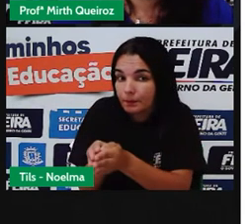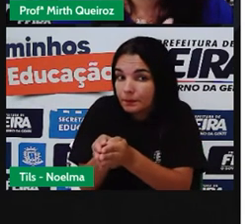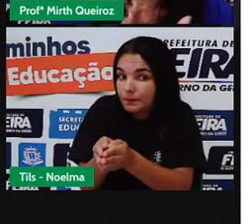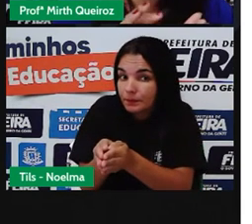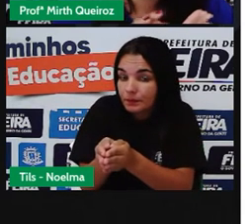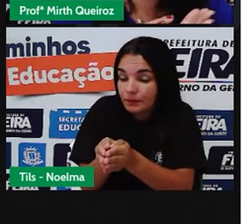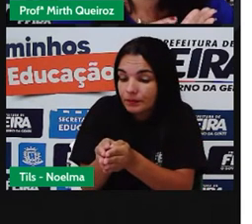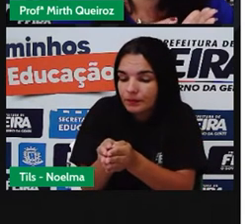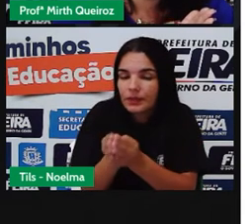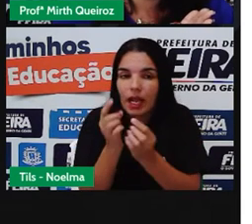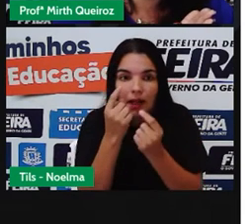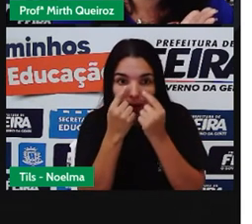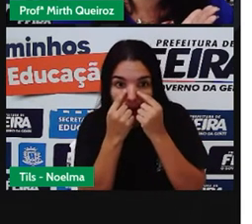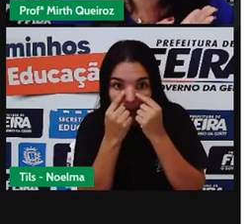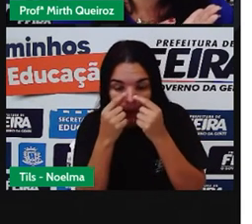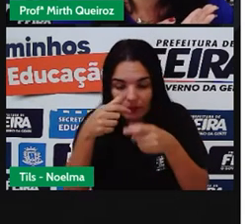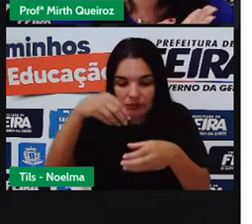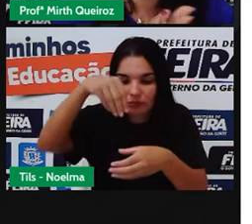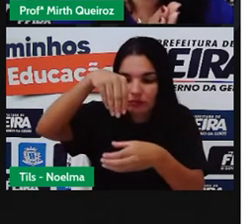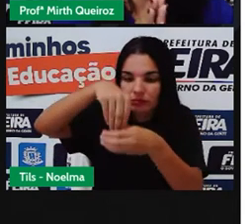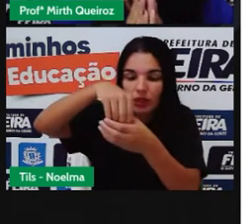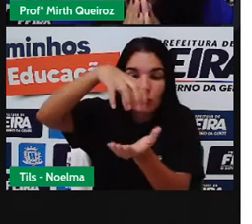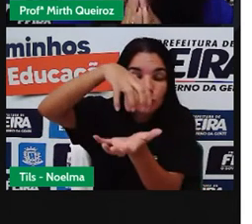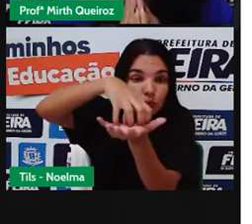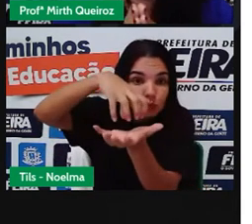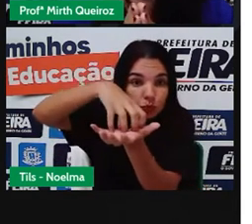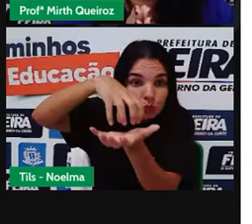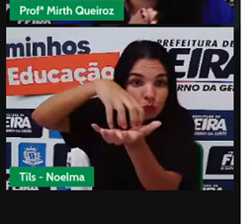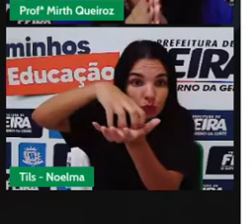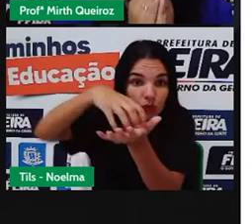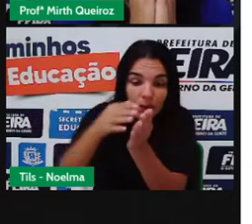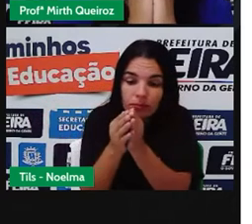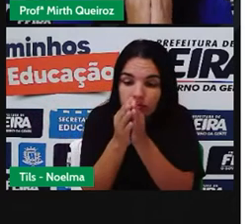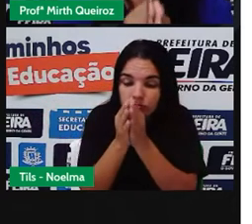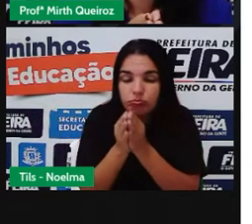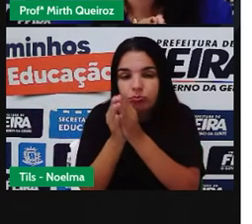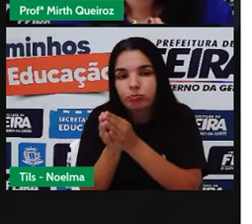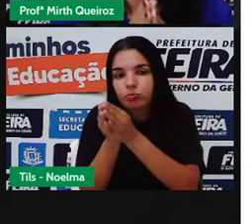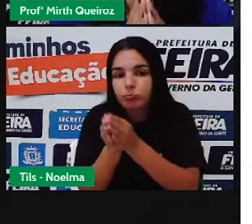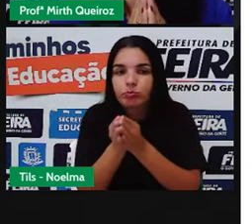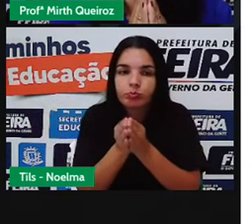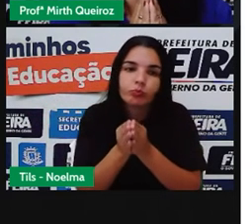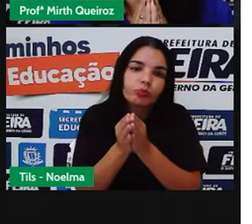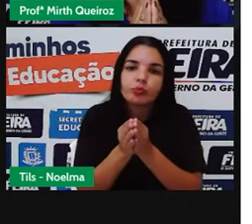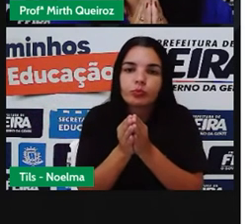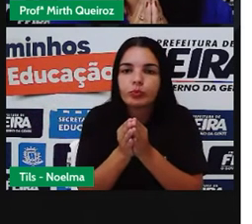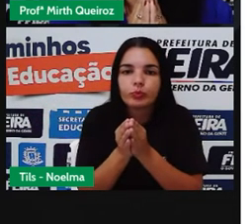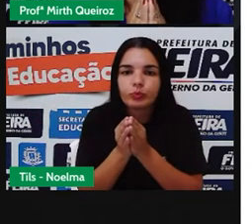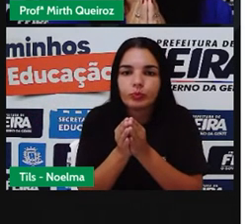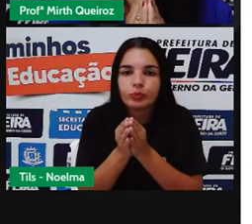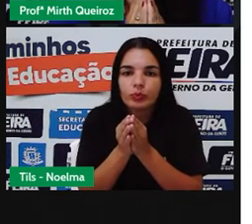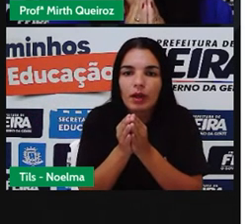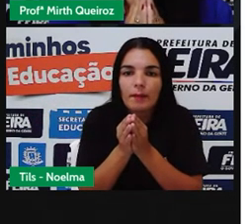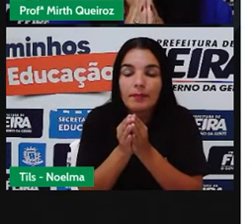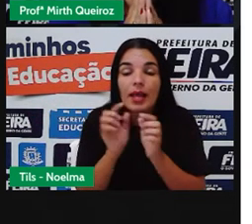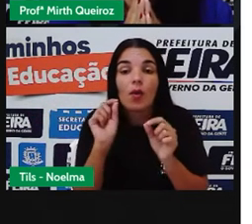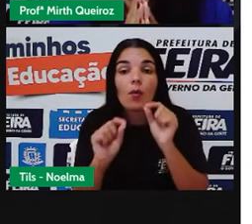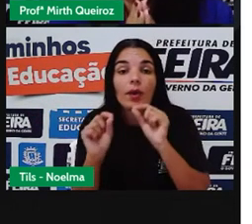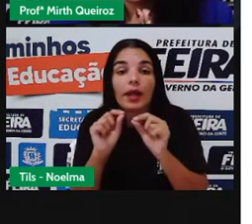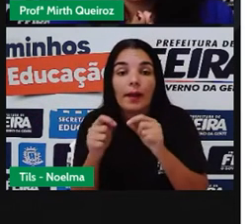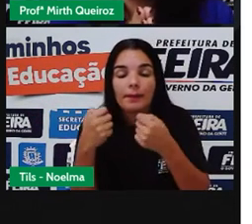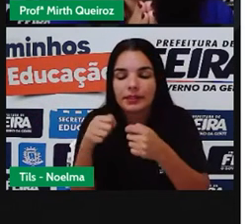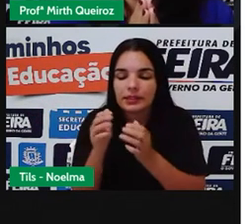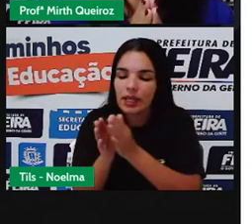centro E ela vai estar com uma pedrinha ou um anel na palma das mãos dela Também nessa posição Ela deve